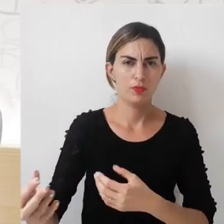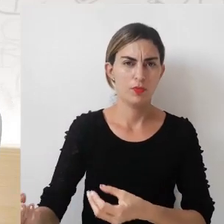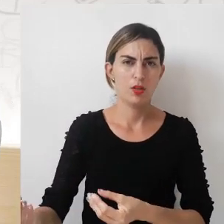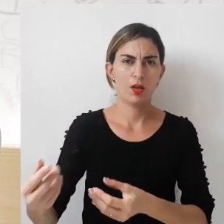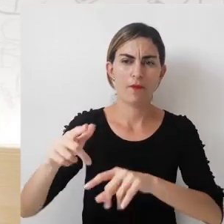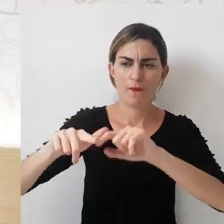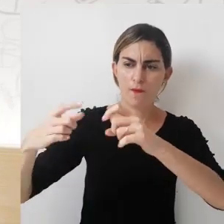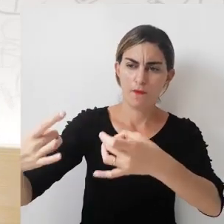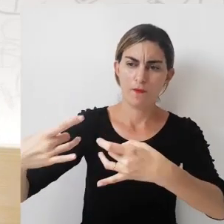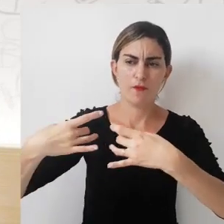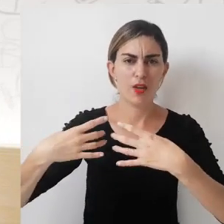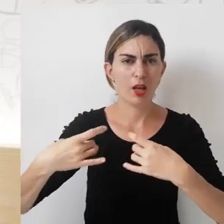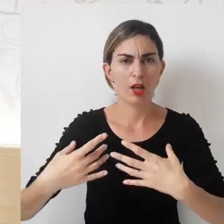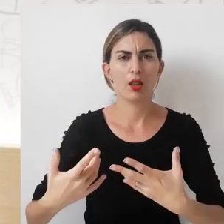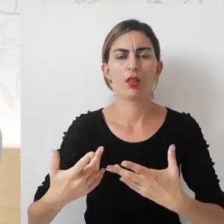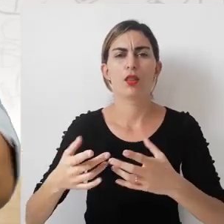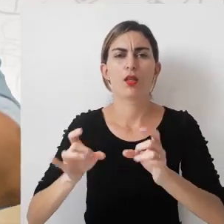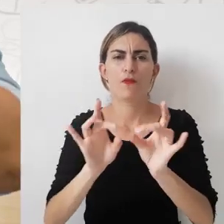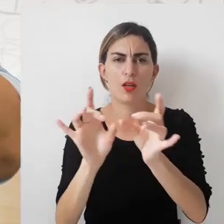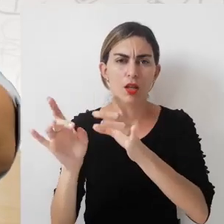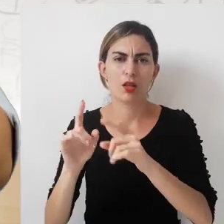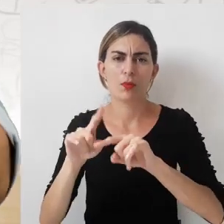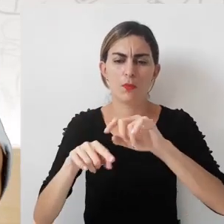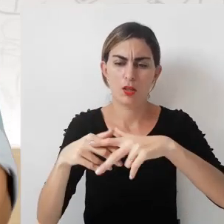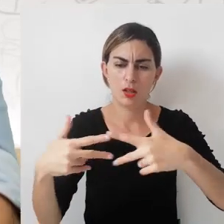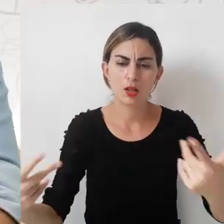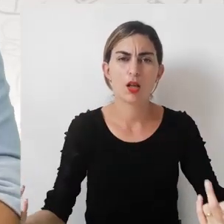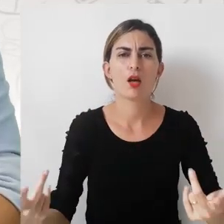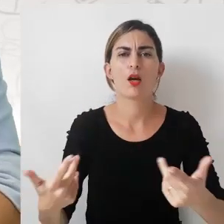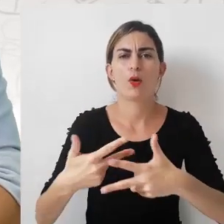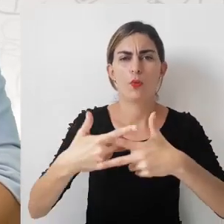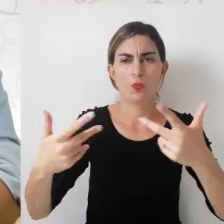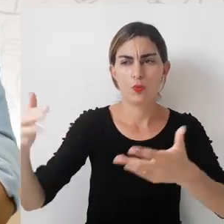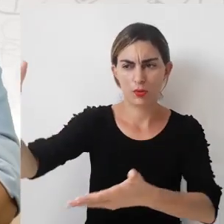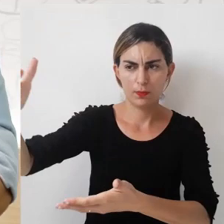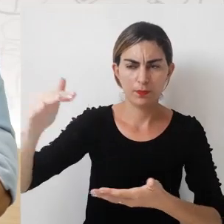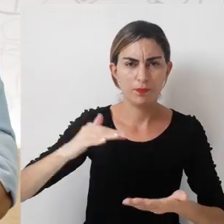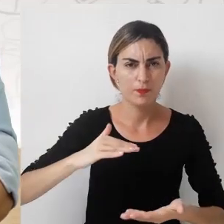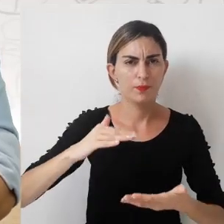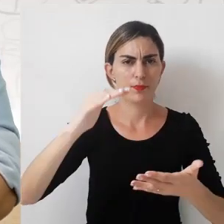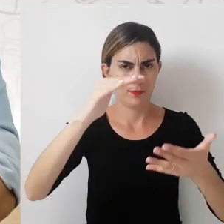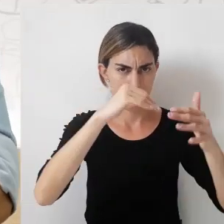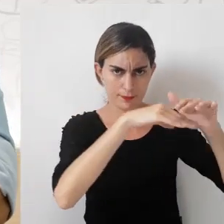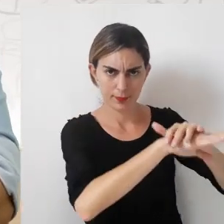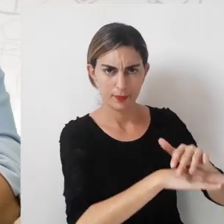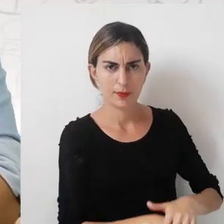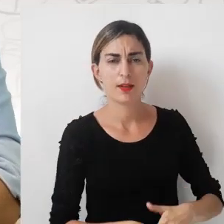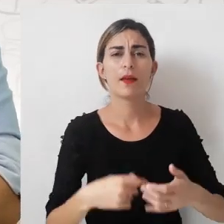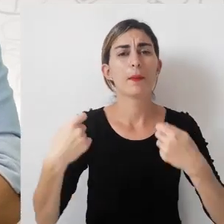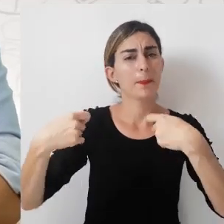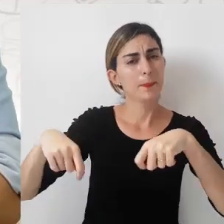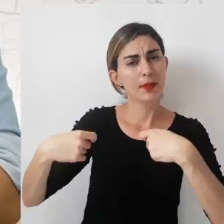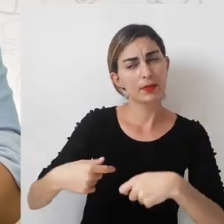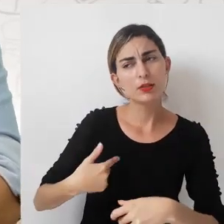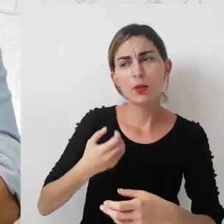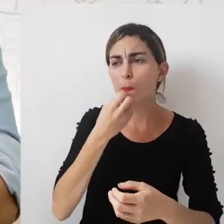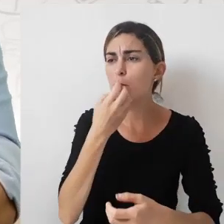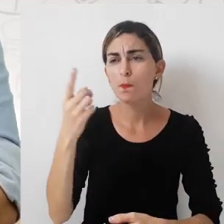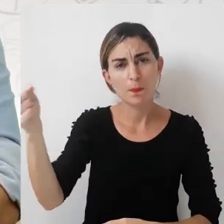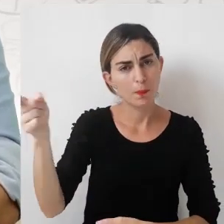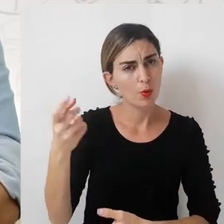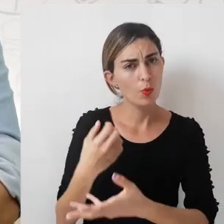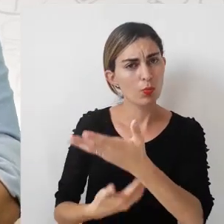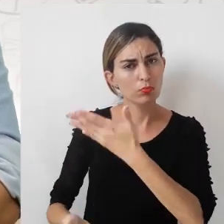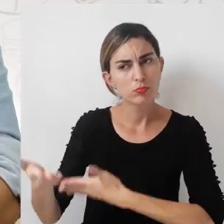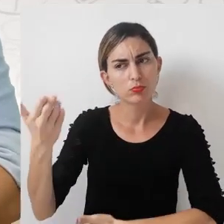vendedor. É quem está disponibilizando o material ou o serviço. Então, é preciso que você tenha um bom